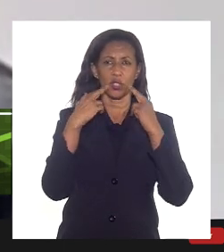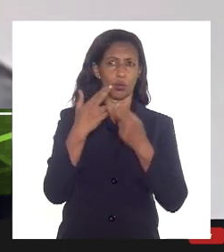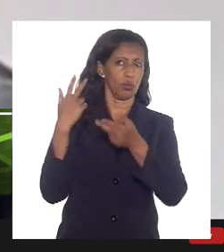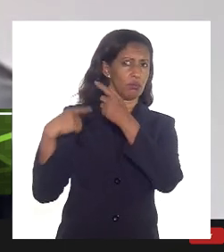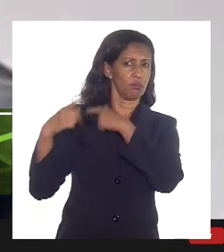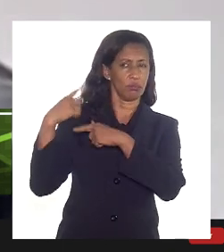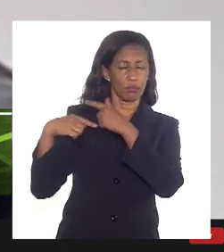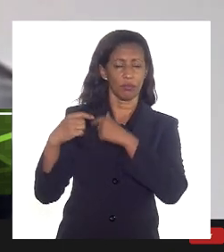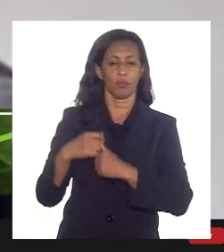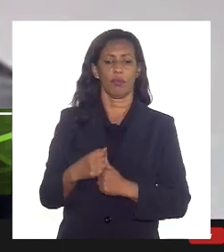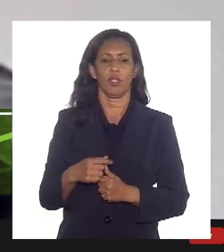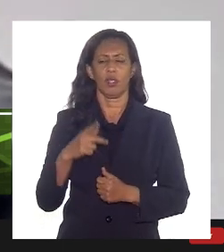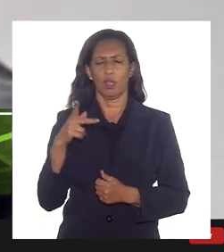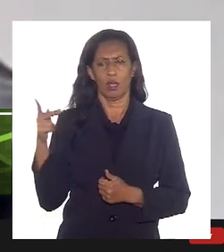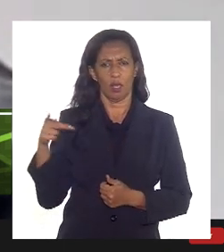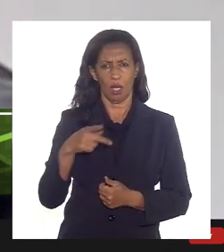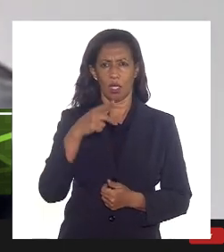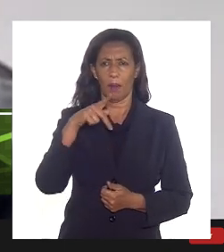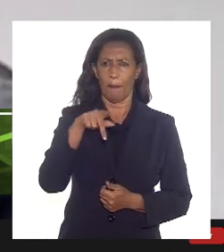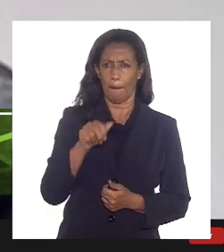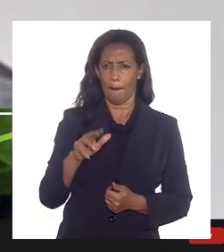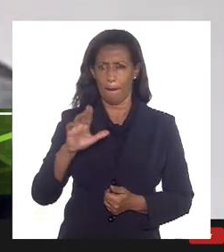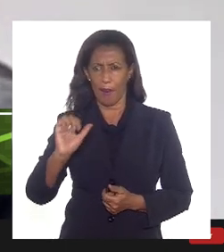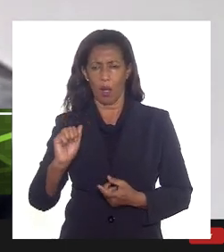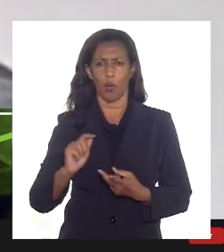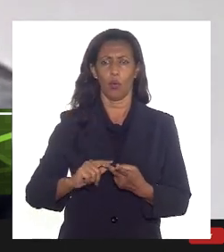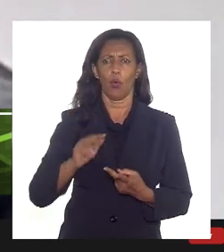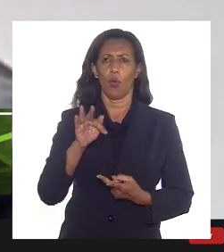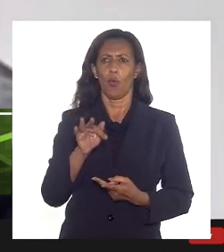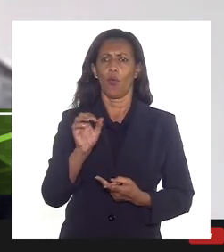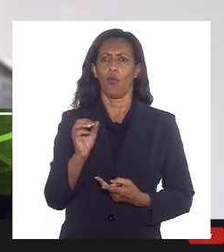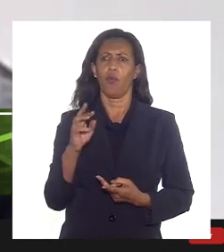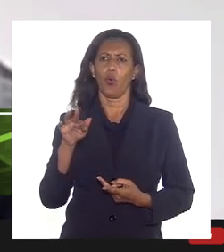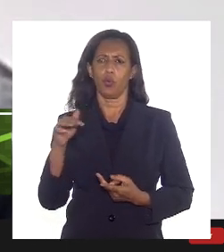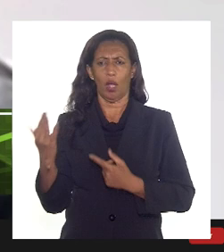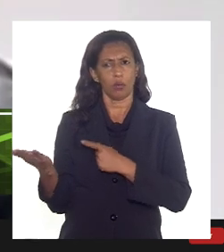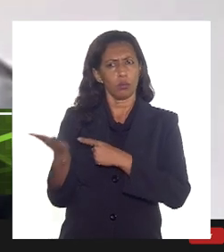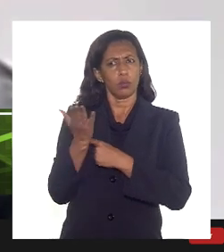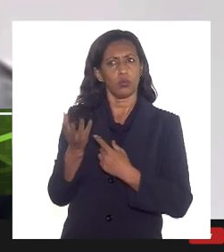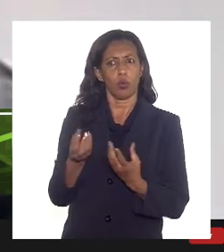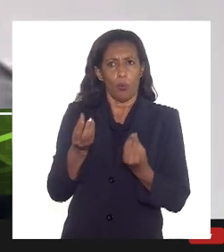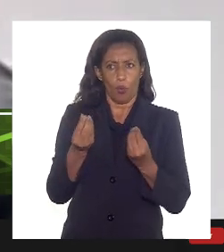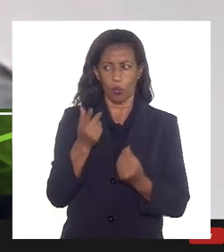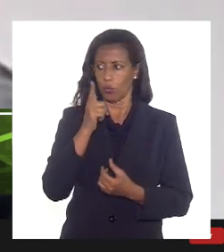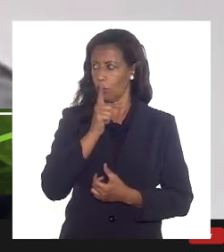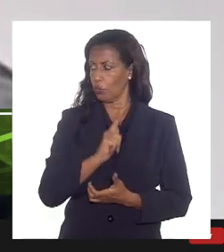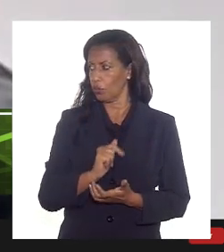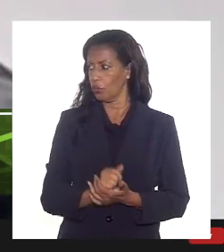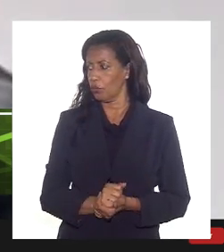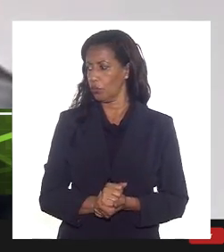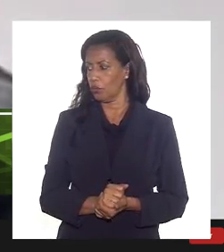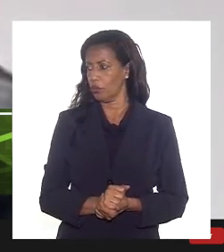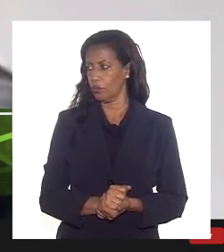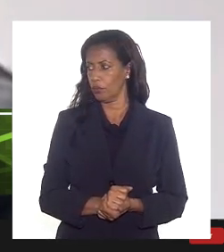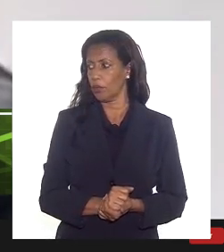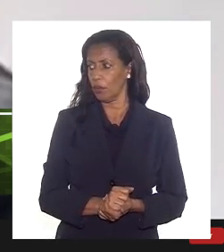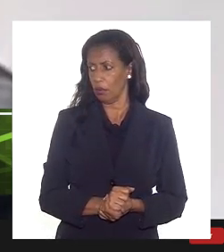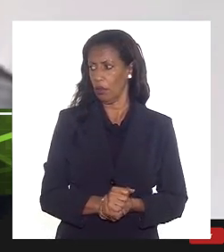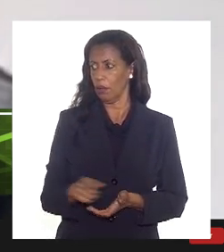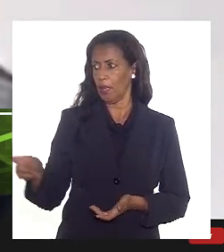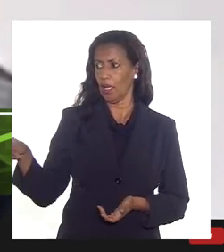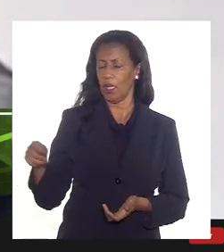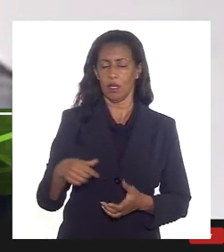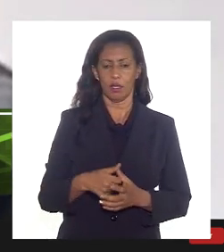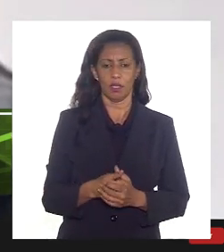gente correu muito atrás, está aqui o Paulo Henrique, o Fortunato, que ajudaram muito, conseguimos convergir a plano de trabalho, conseguimos convergir no